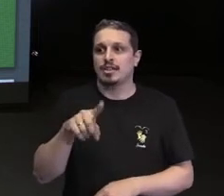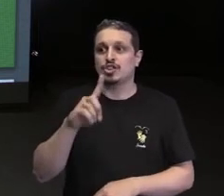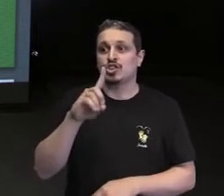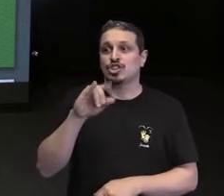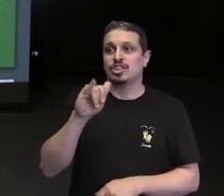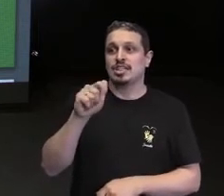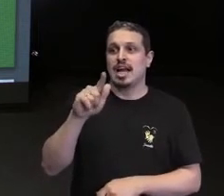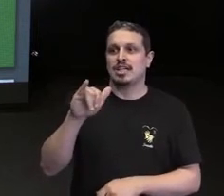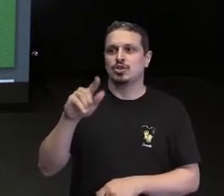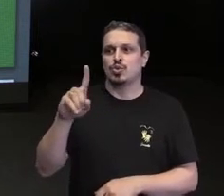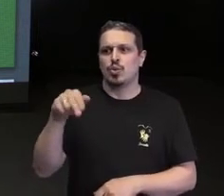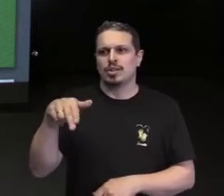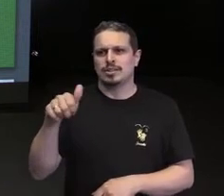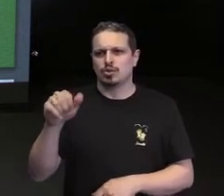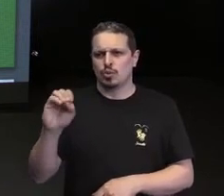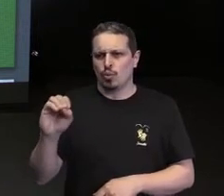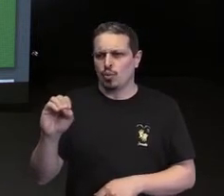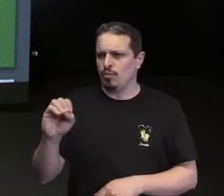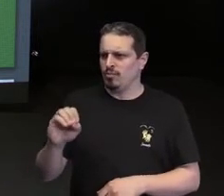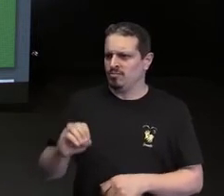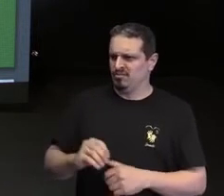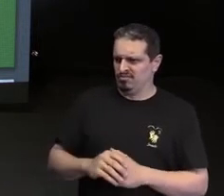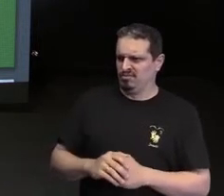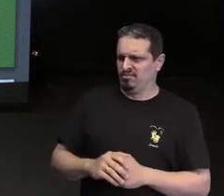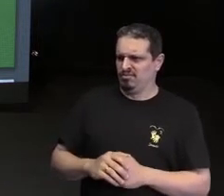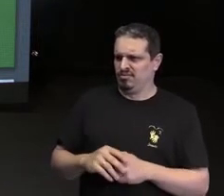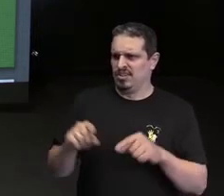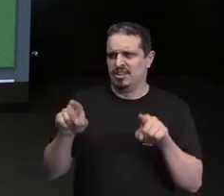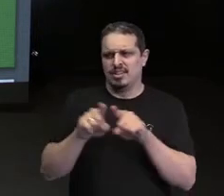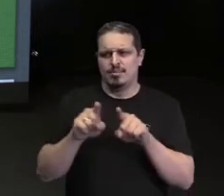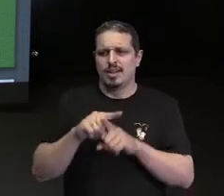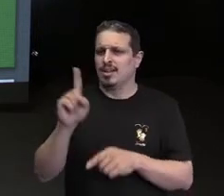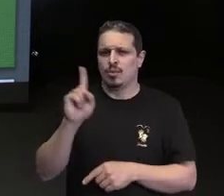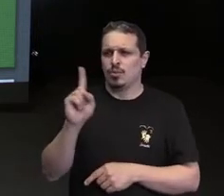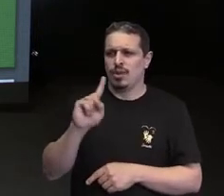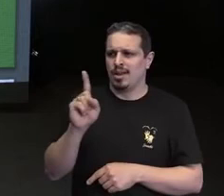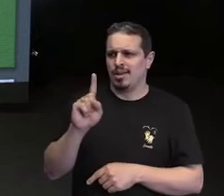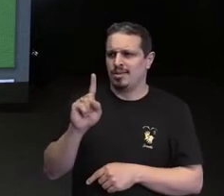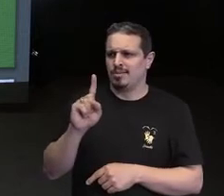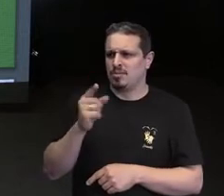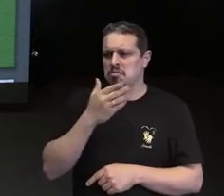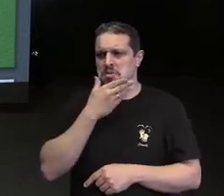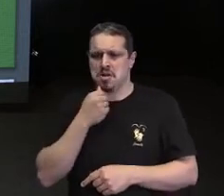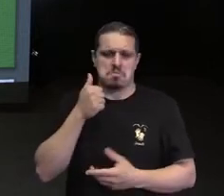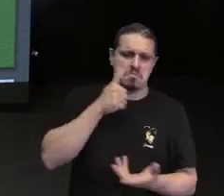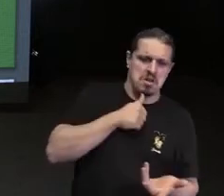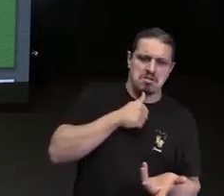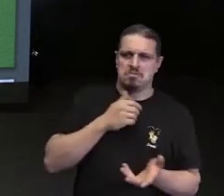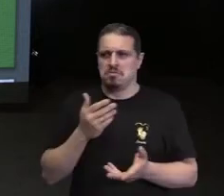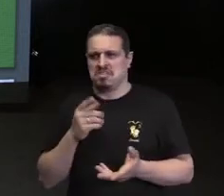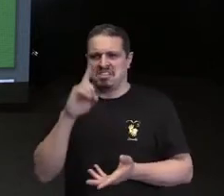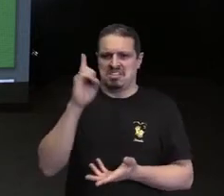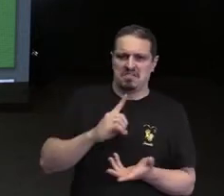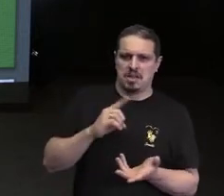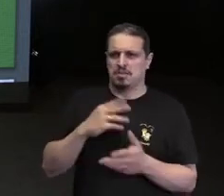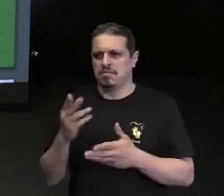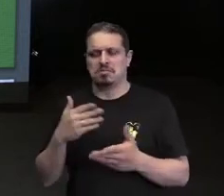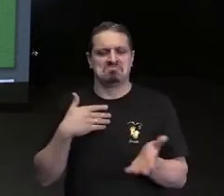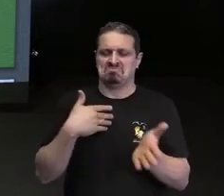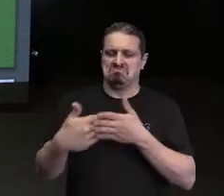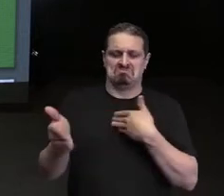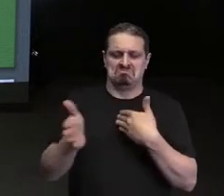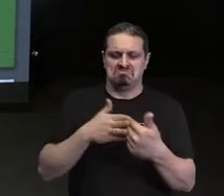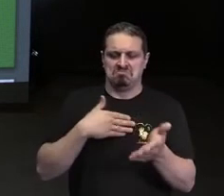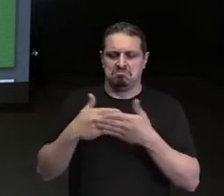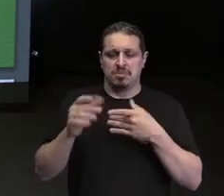por cor, não se mede por questões de gênero e sexualidade, que não se mede por qualquer característica. Essas